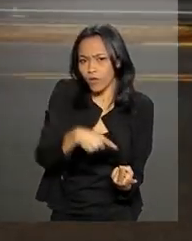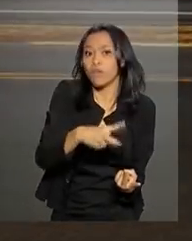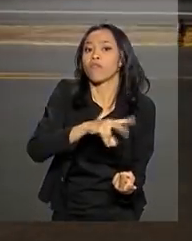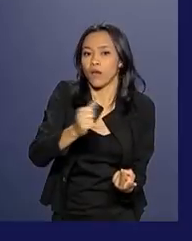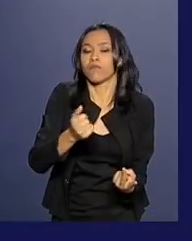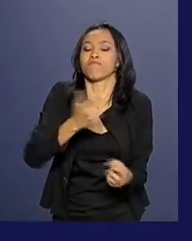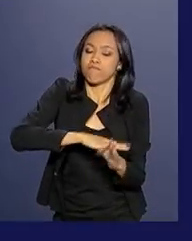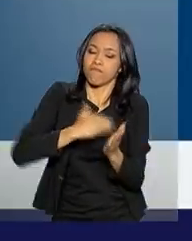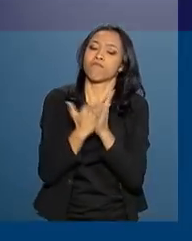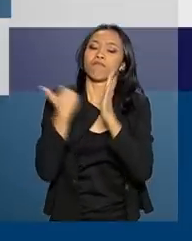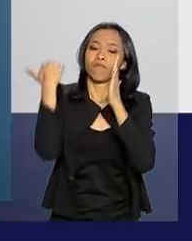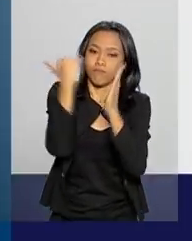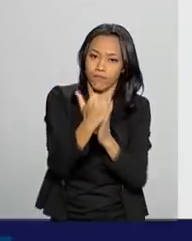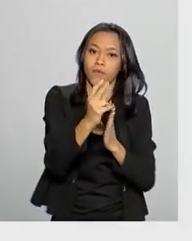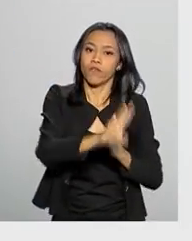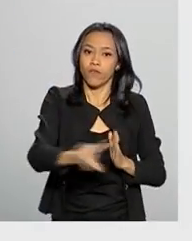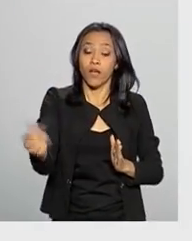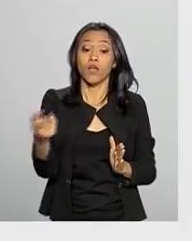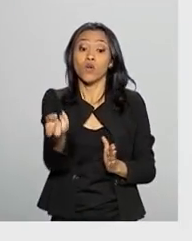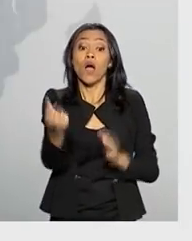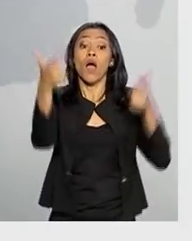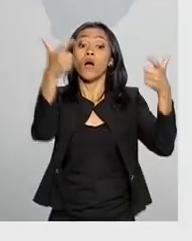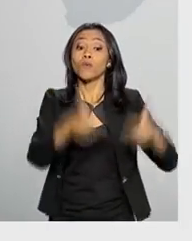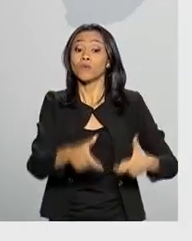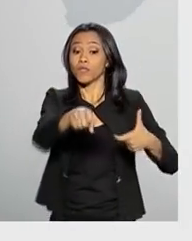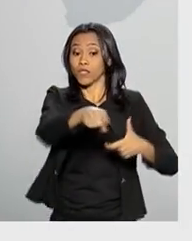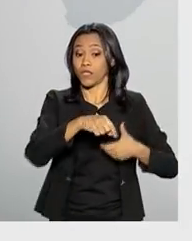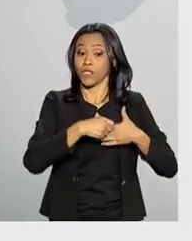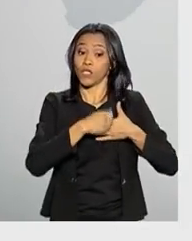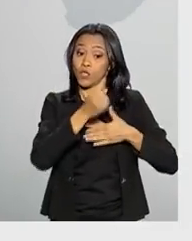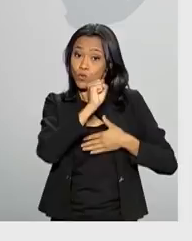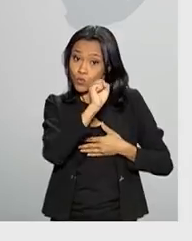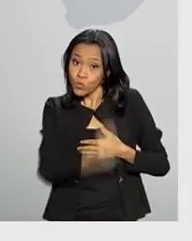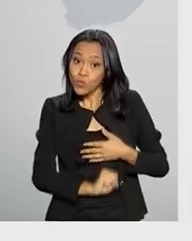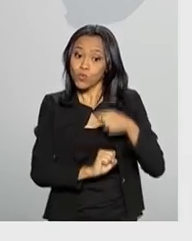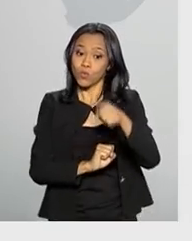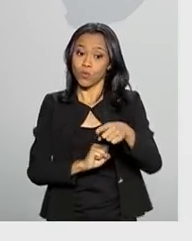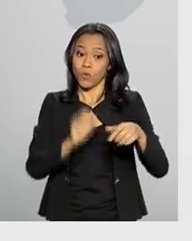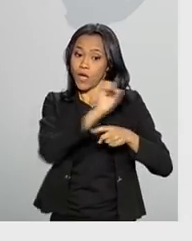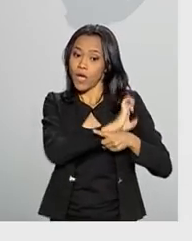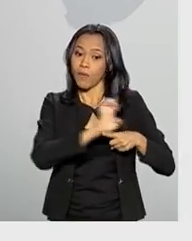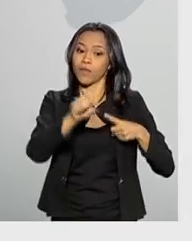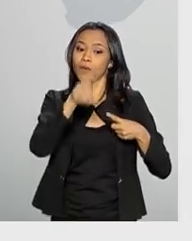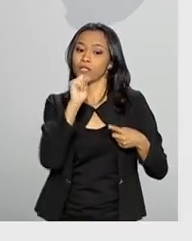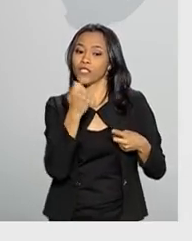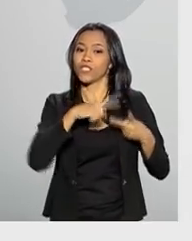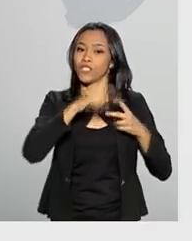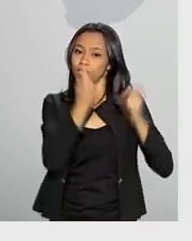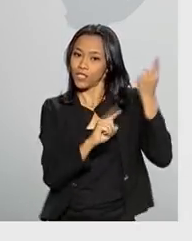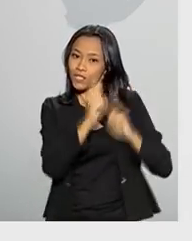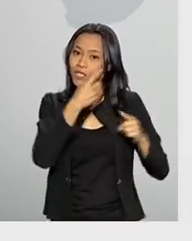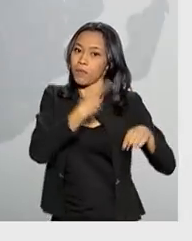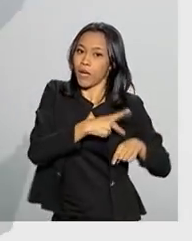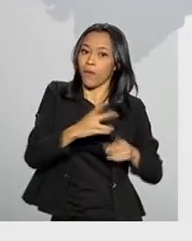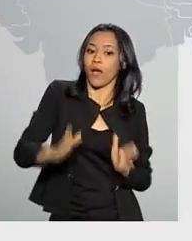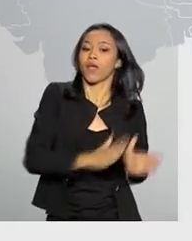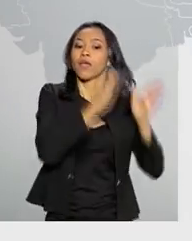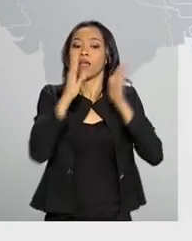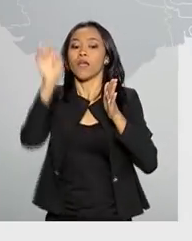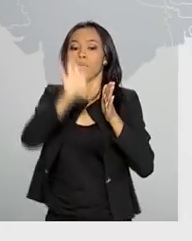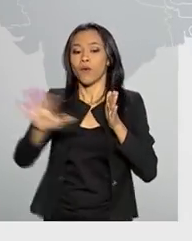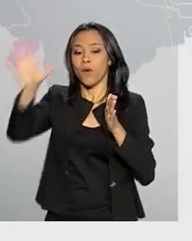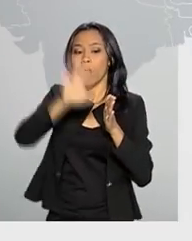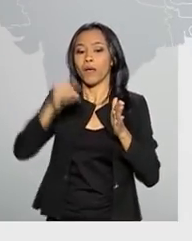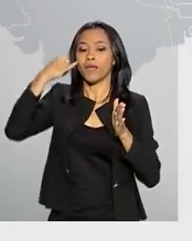aumentar. Os novos voos sairão da América do Sul, de locais como Equador, Argentina, Chile e Paraguai. Na Europa,